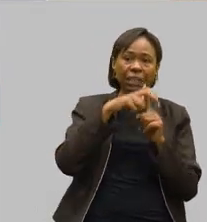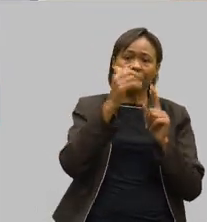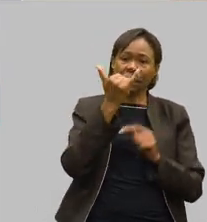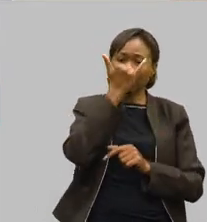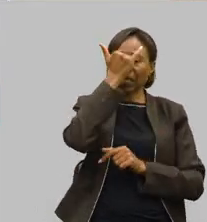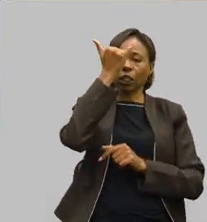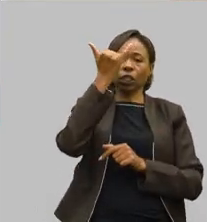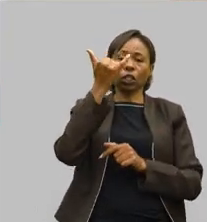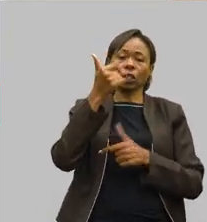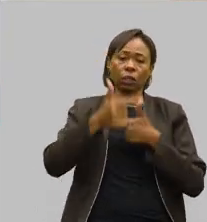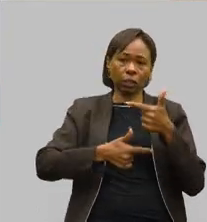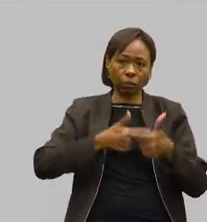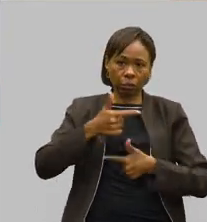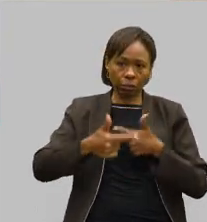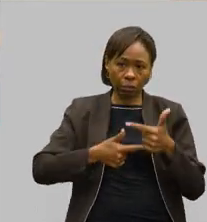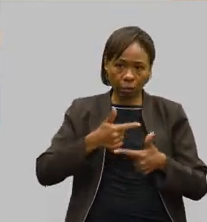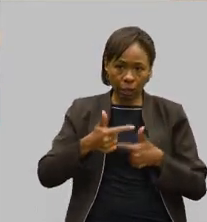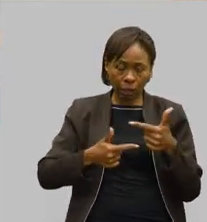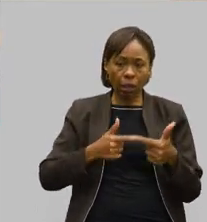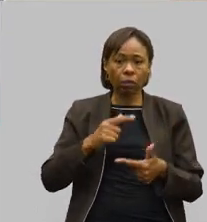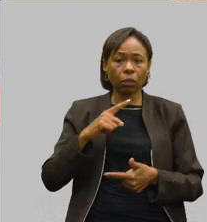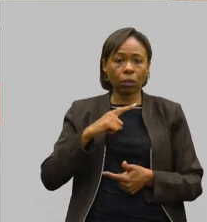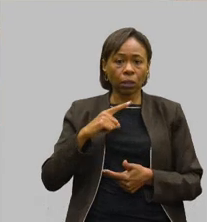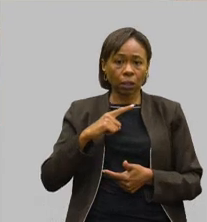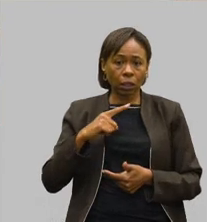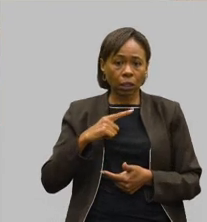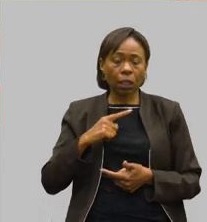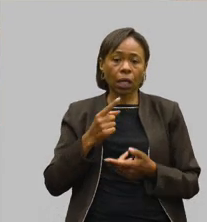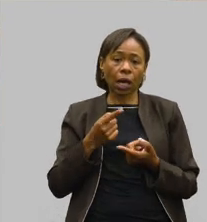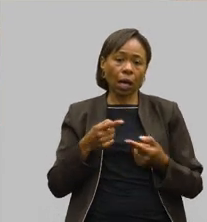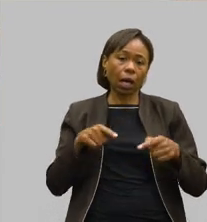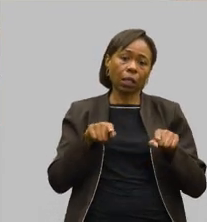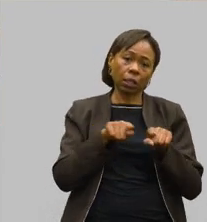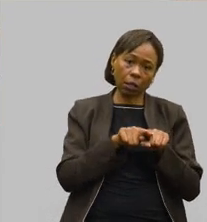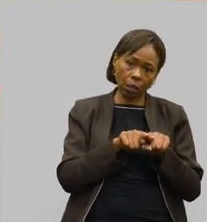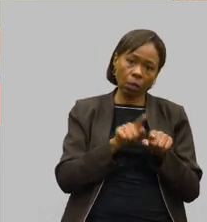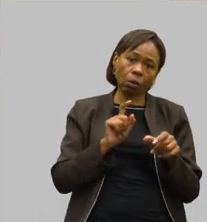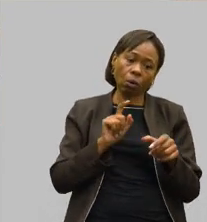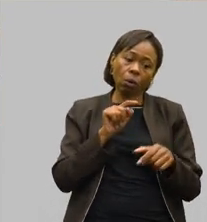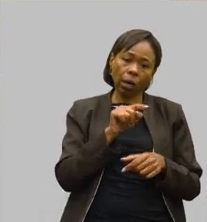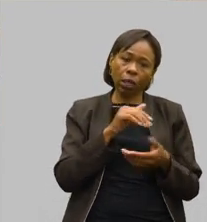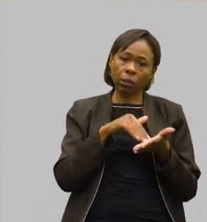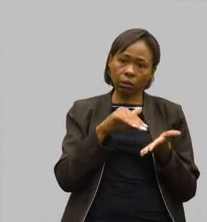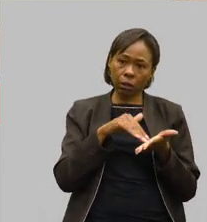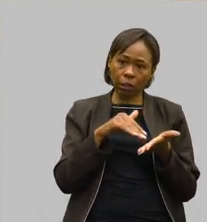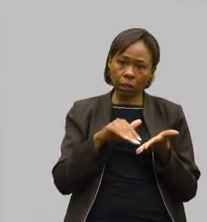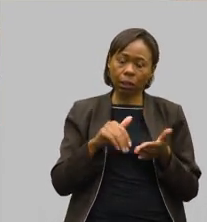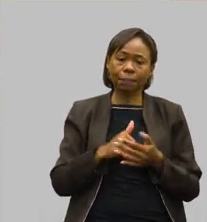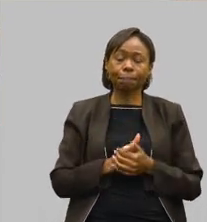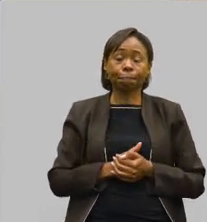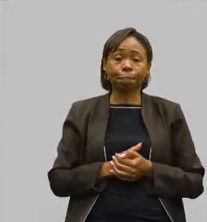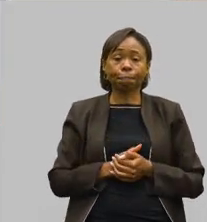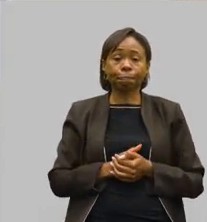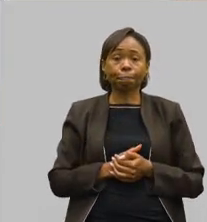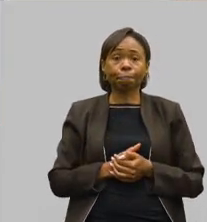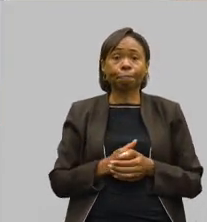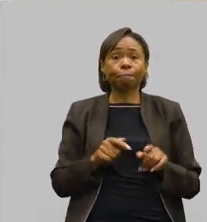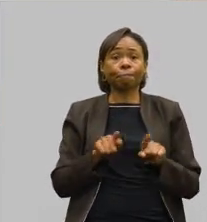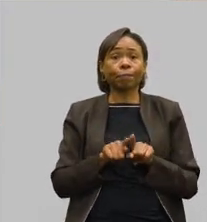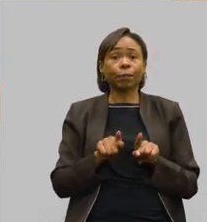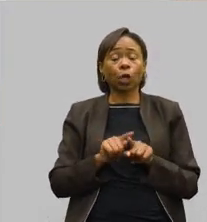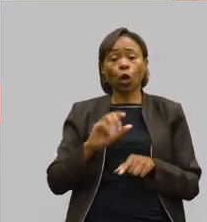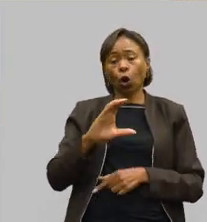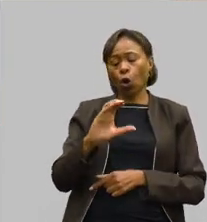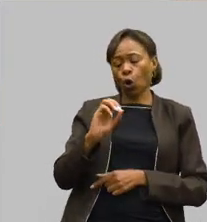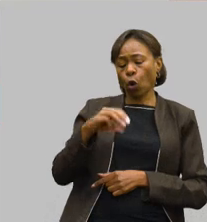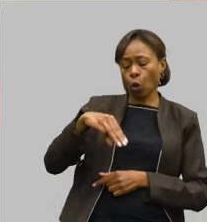número de acidentes de trabalho, que tem uma correlação com a secretaria e a situação do Comitrate. O Comitrate é